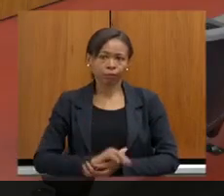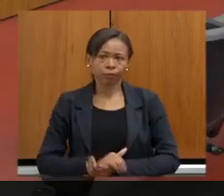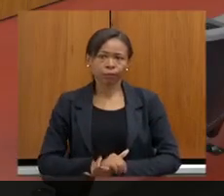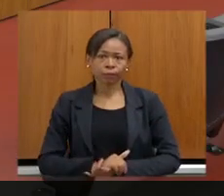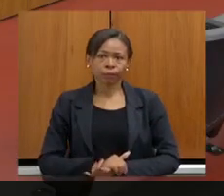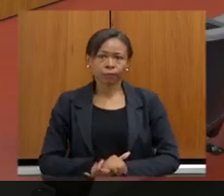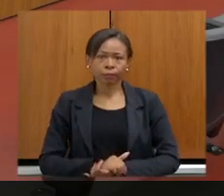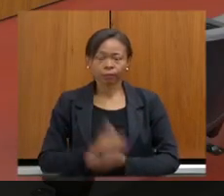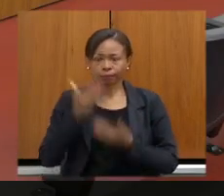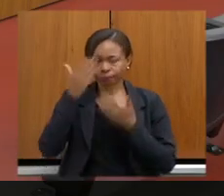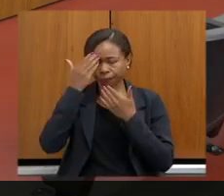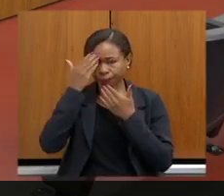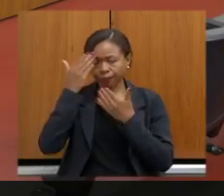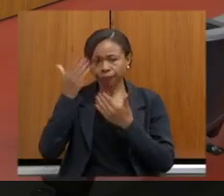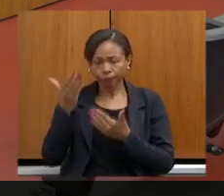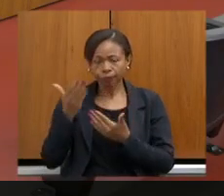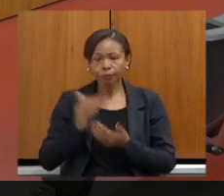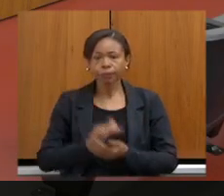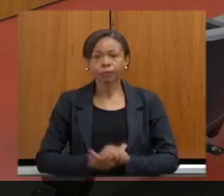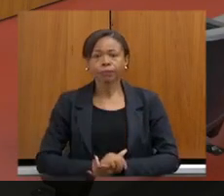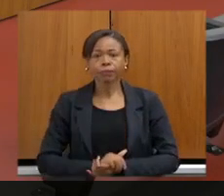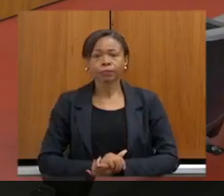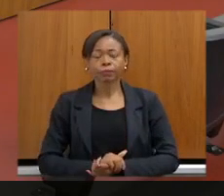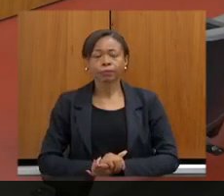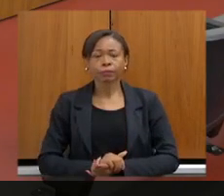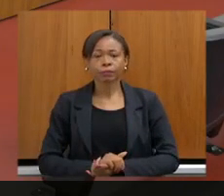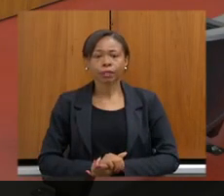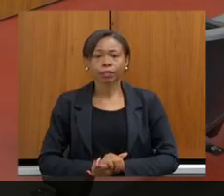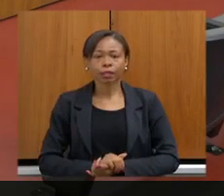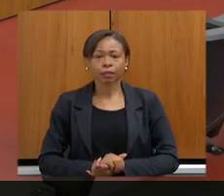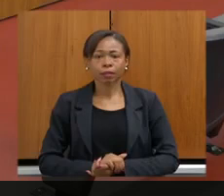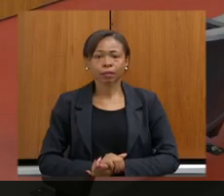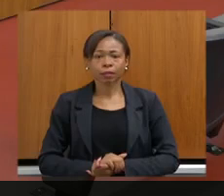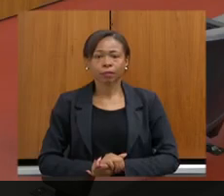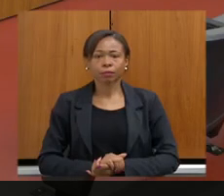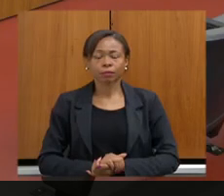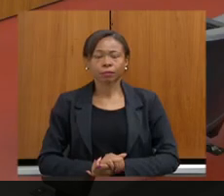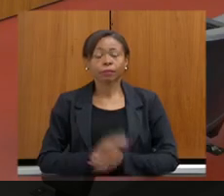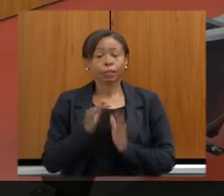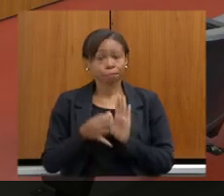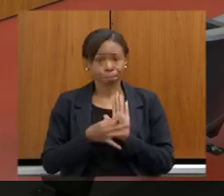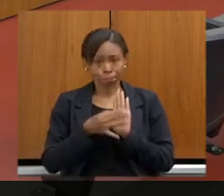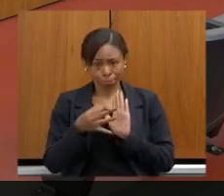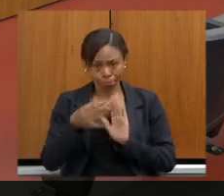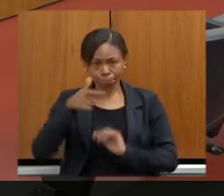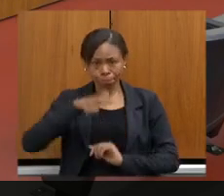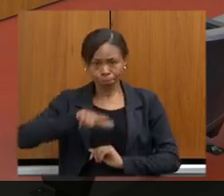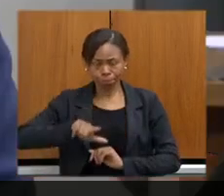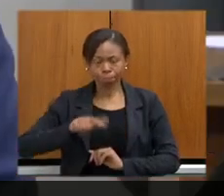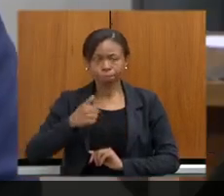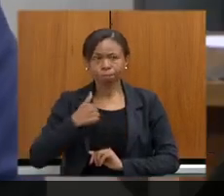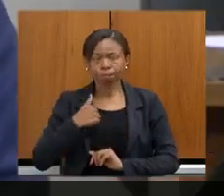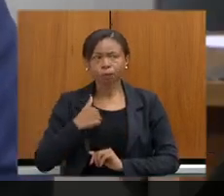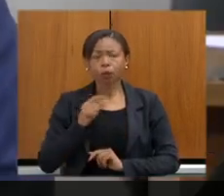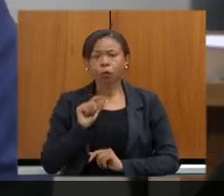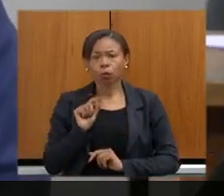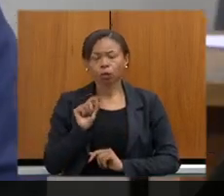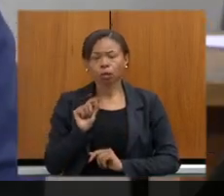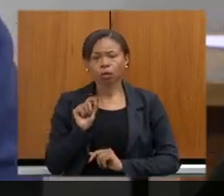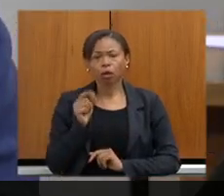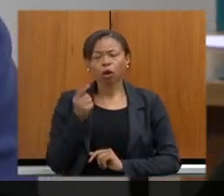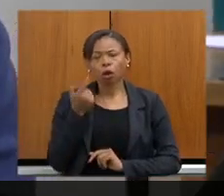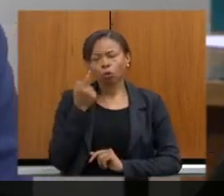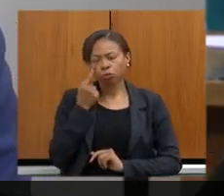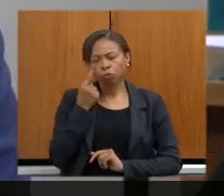Muito obrigado, Renato. Eu quero só deixar aqui mais uma contribuição. eu ouvi atentamente as